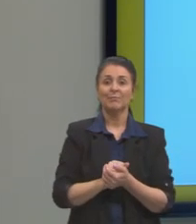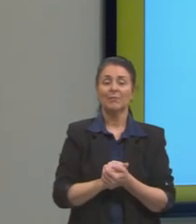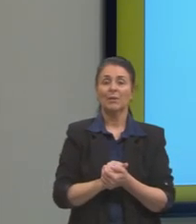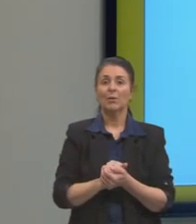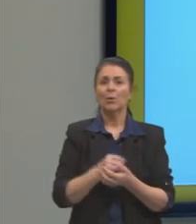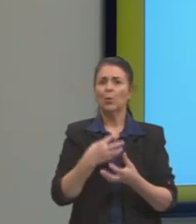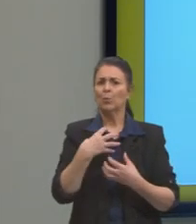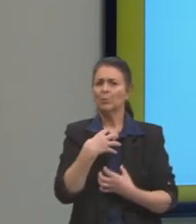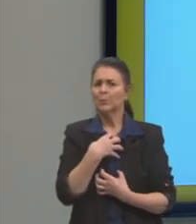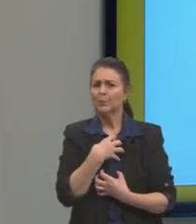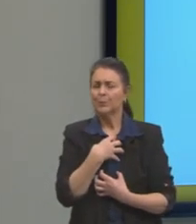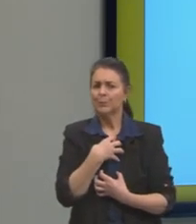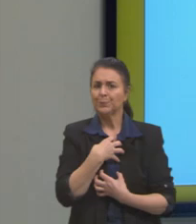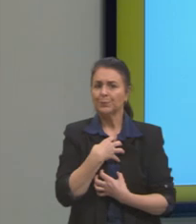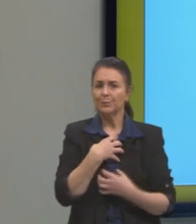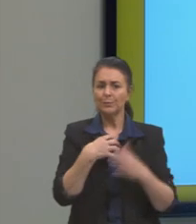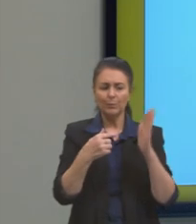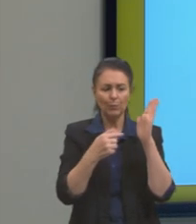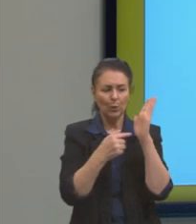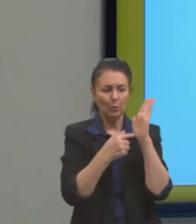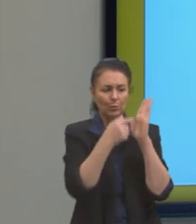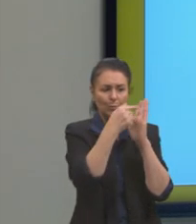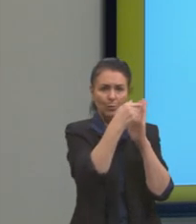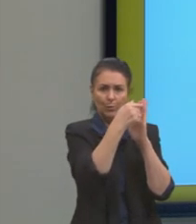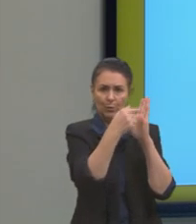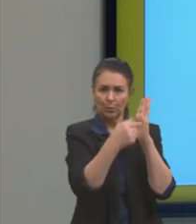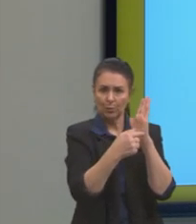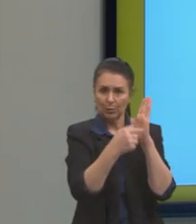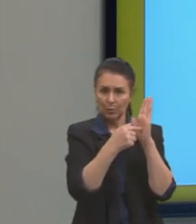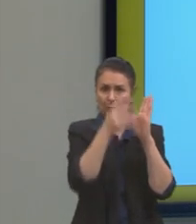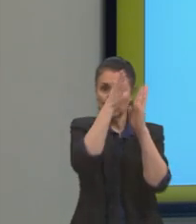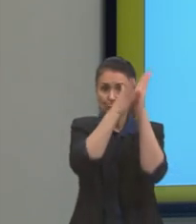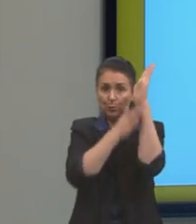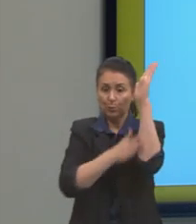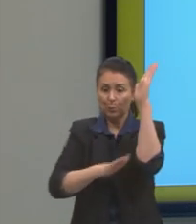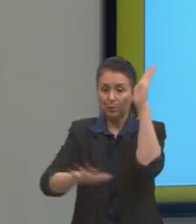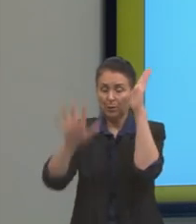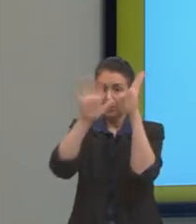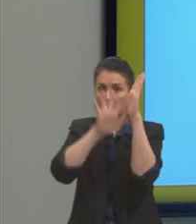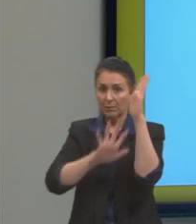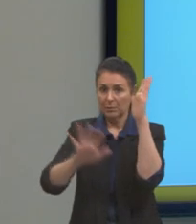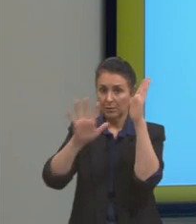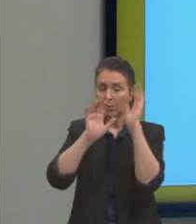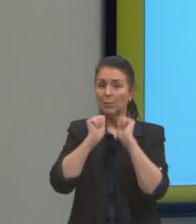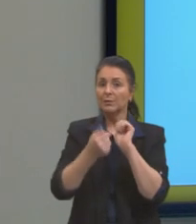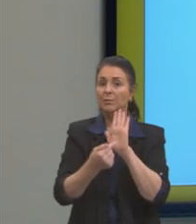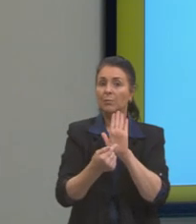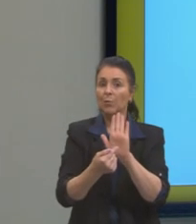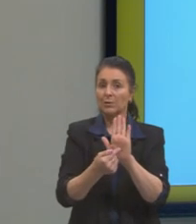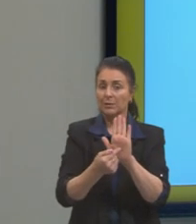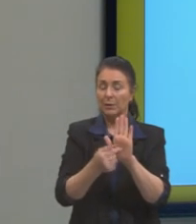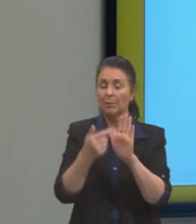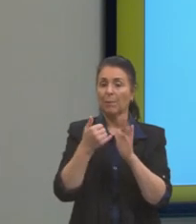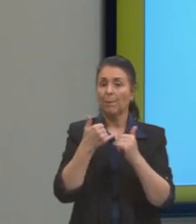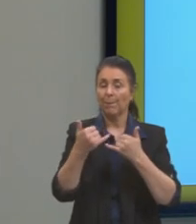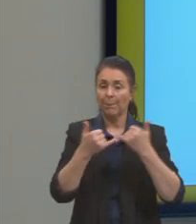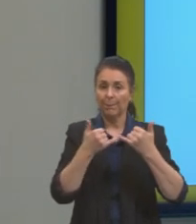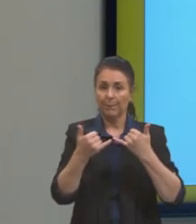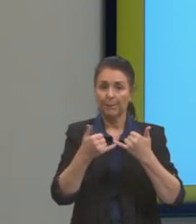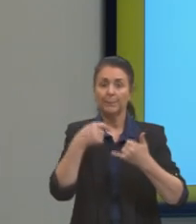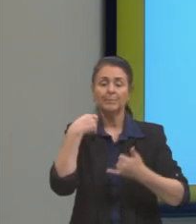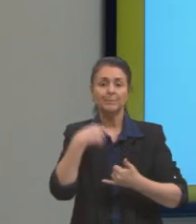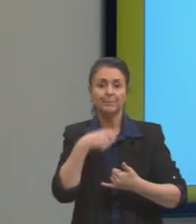como os pontos devem ser marcados no plano cartesiano pode ser mostrado por meio de um exemplo. Se